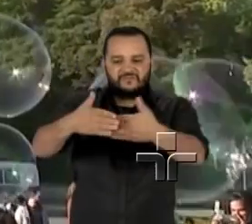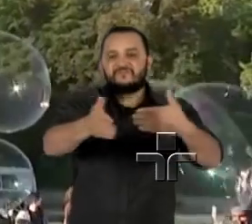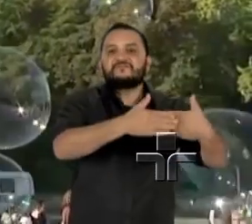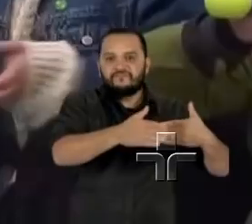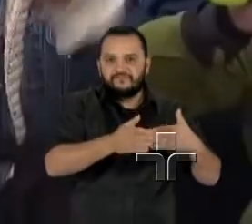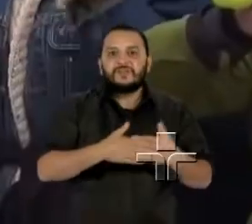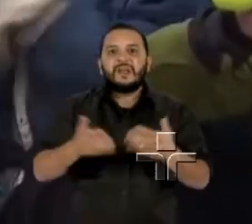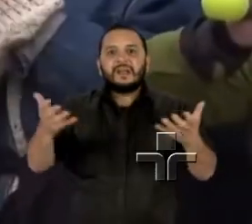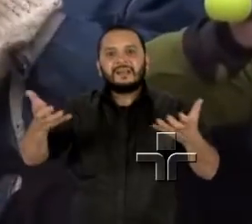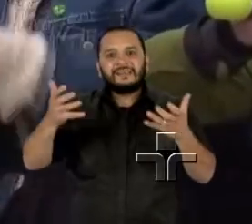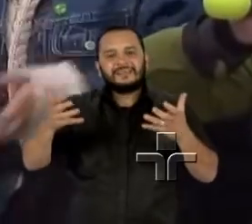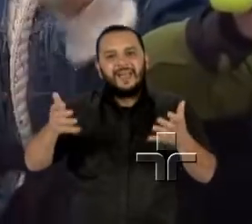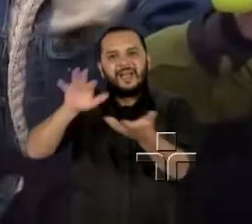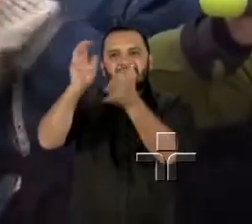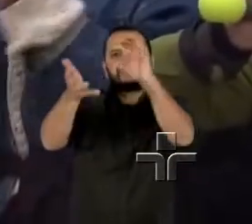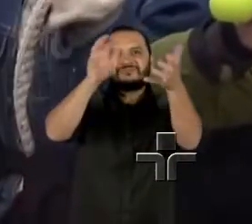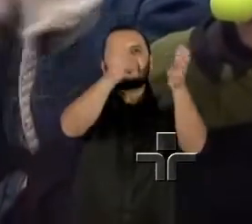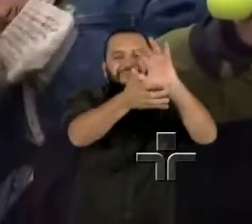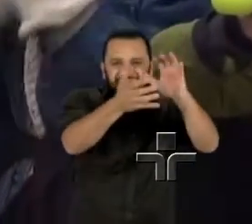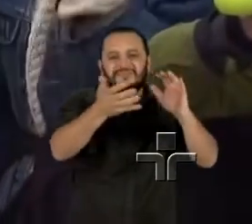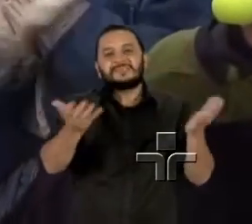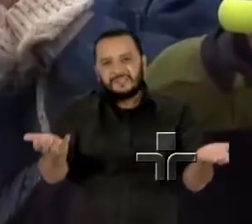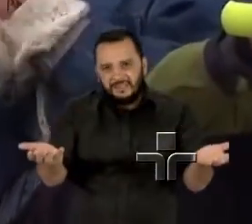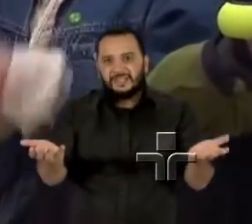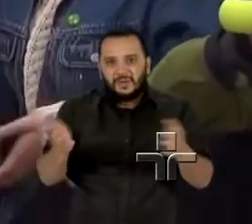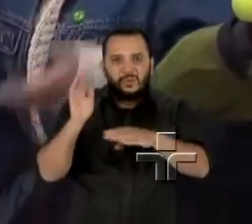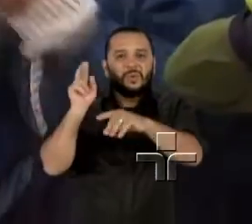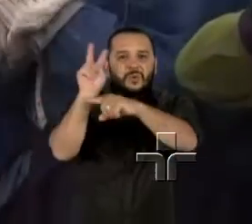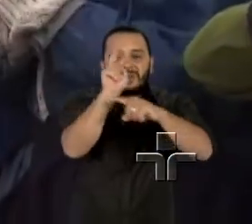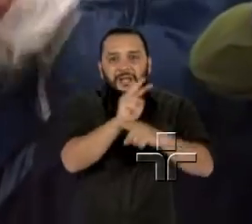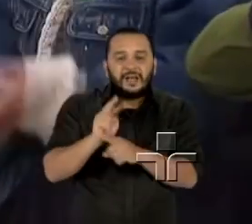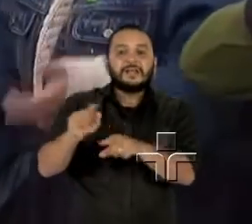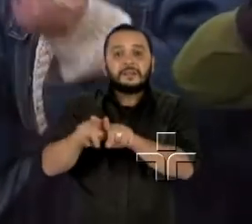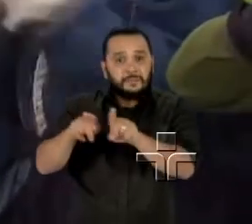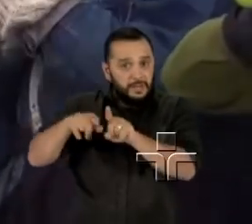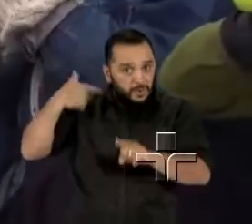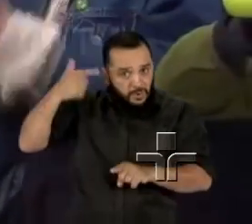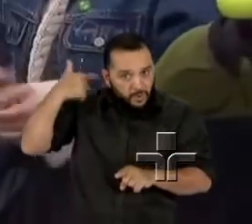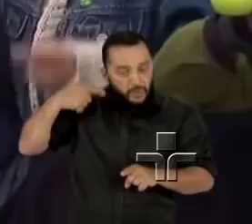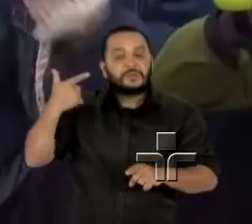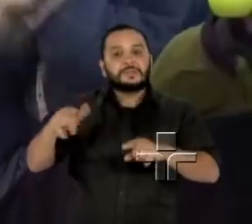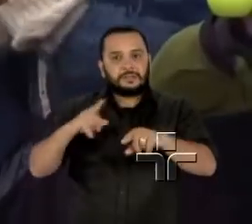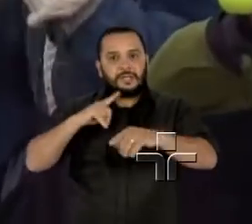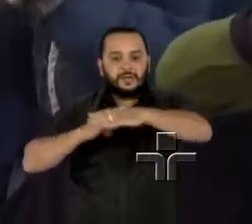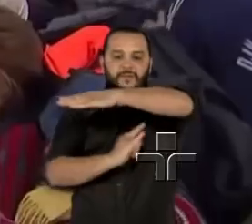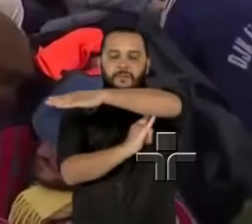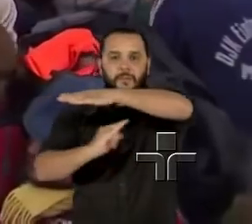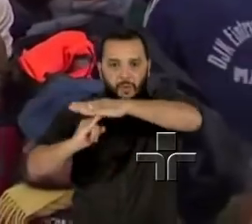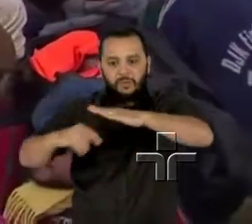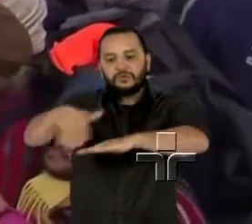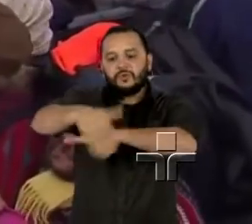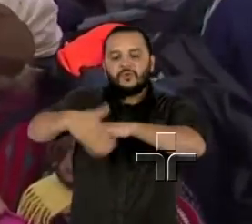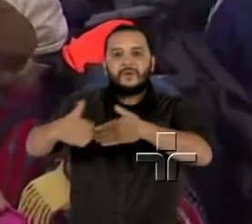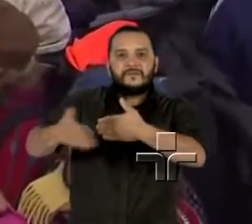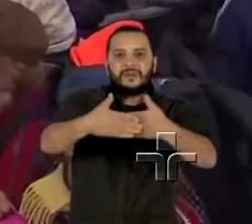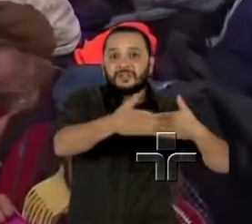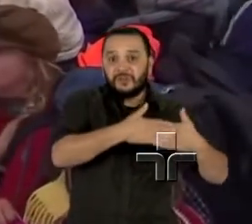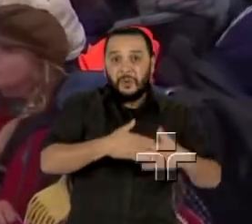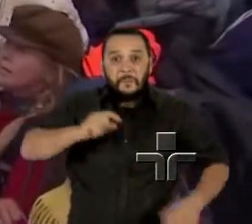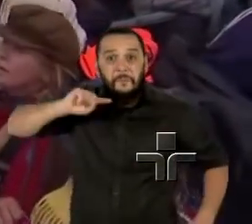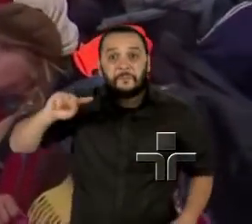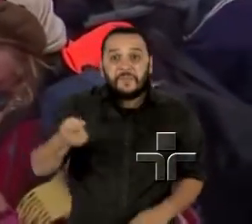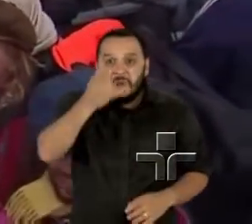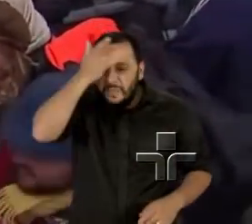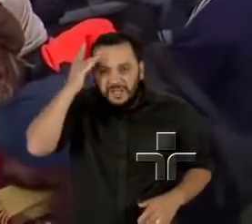ativistas e em Londres, onde manifestantes fecharam várias ruas e pontes no centro. Mais de mil ativistas